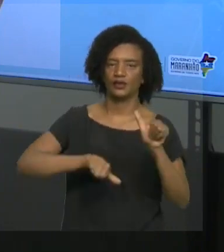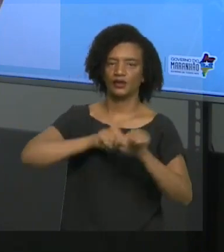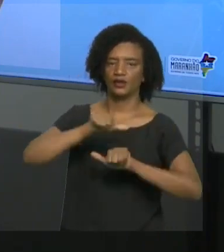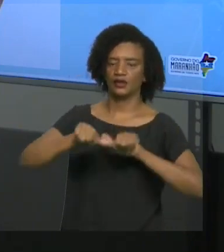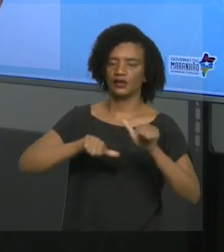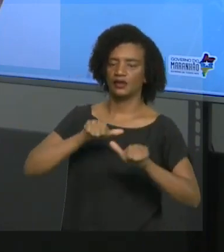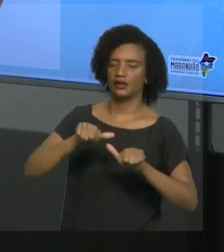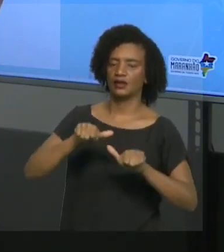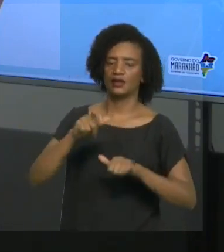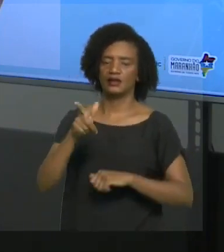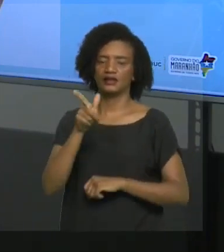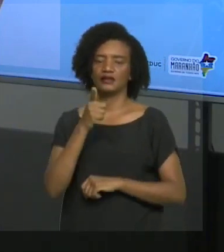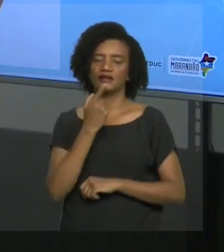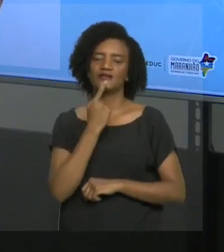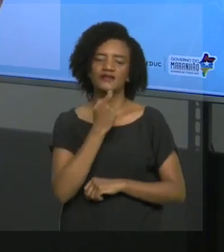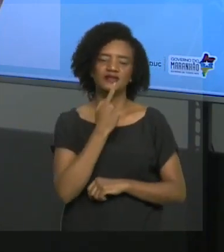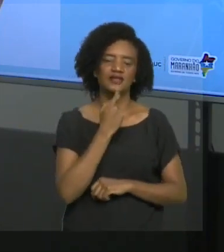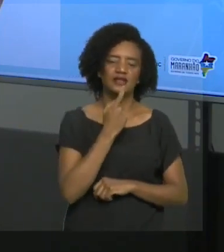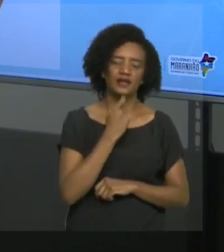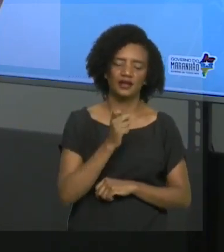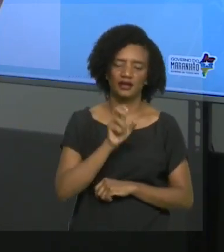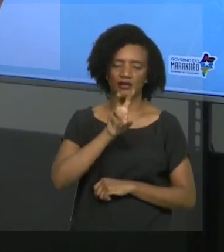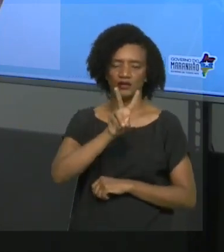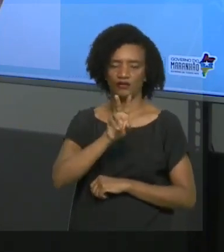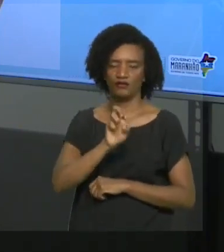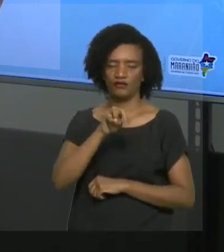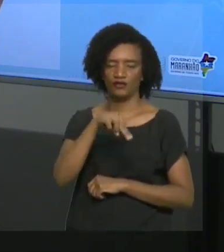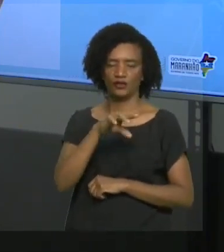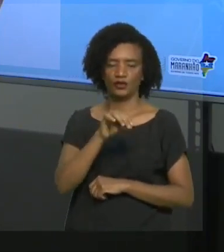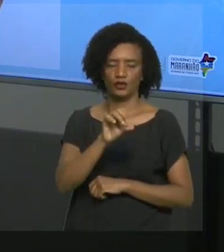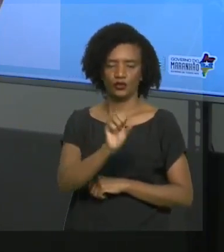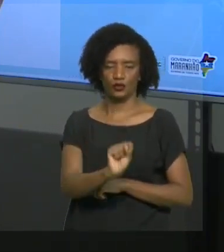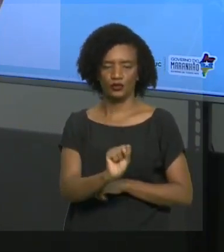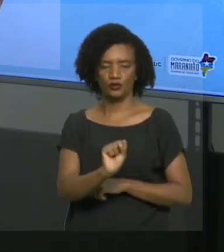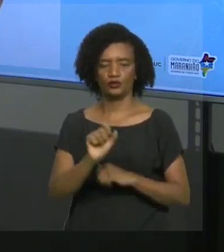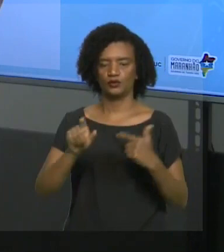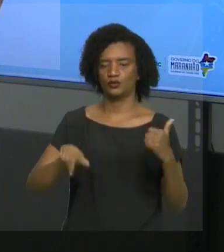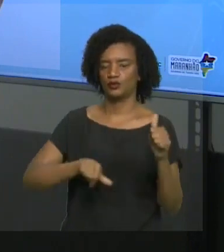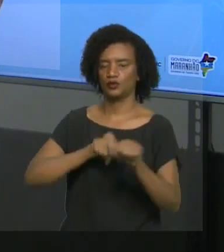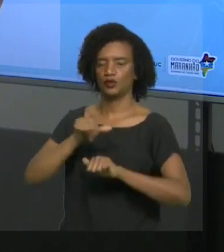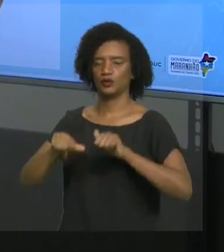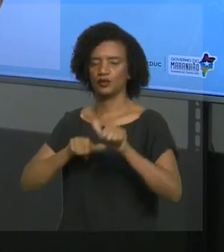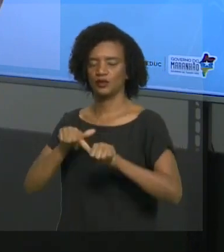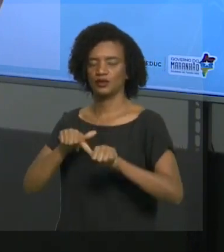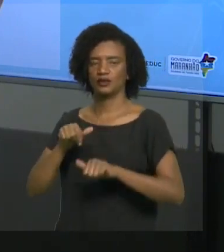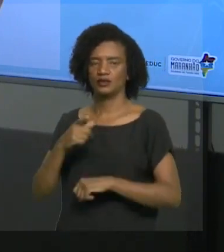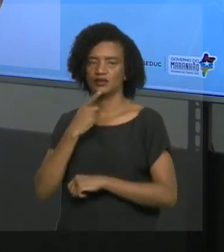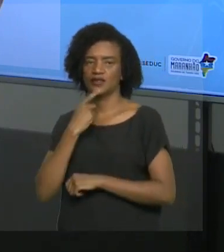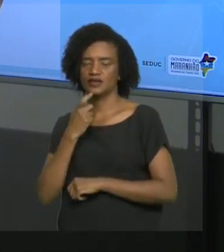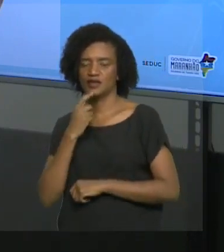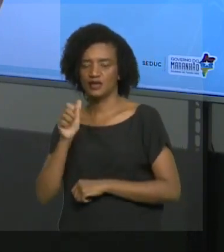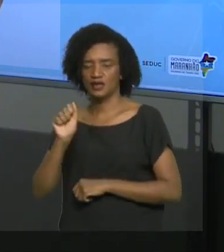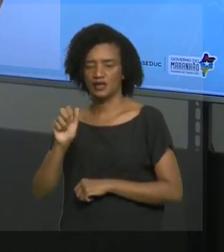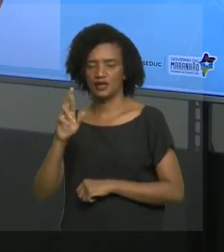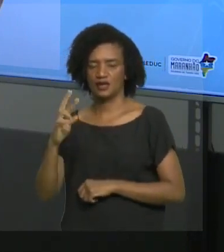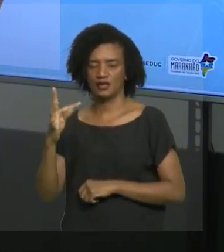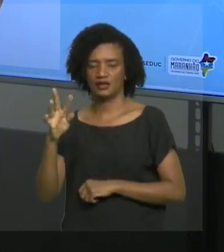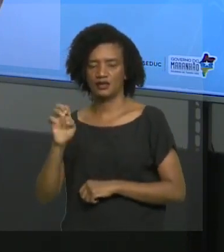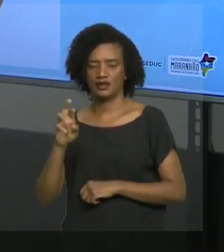sangue arterial. E o que é um sangue venoso? Um sangue rico em gás carbônico. Que é um sangue arterial rico